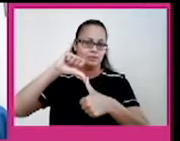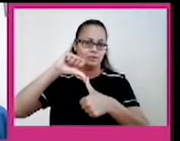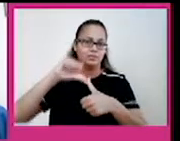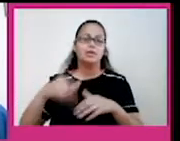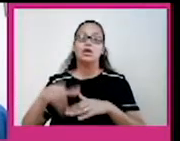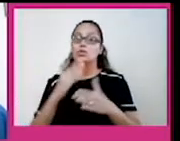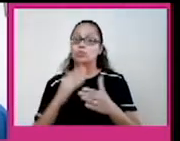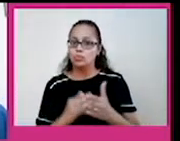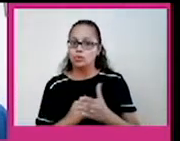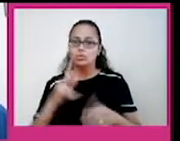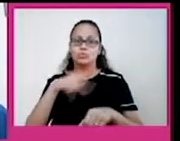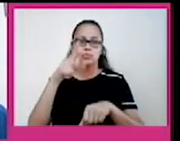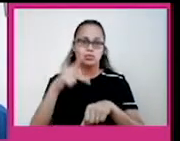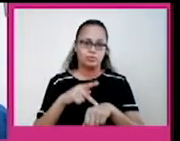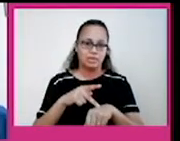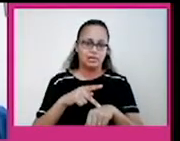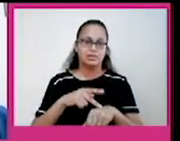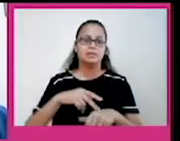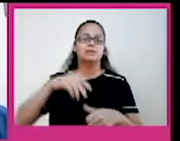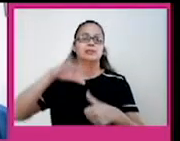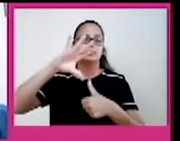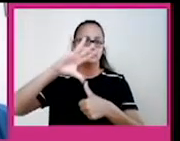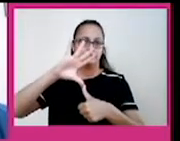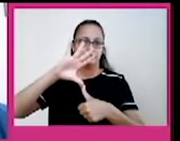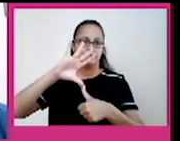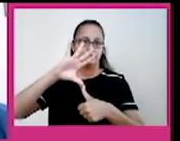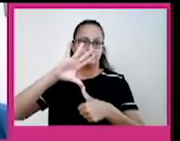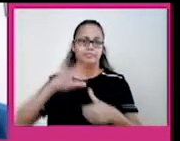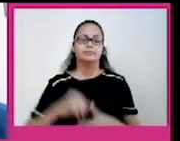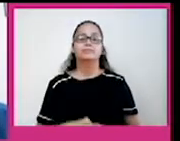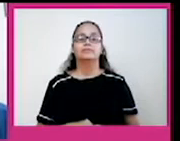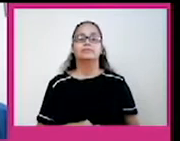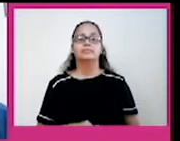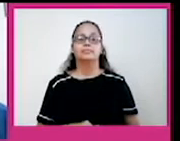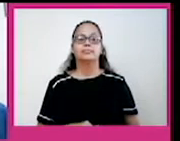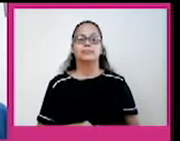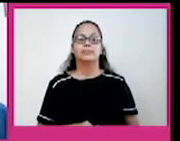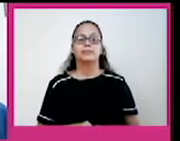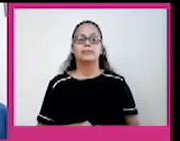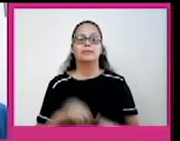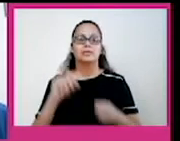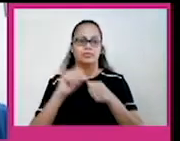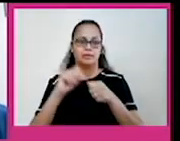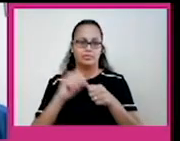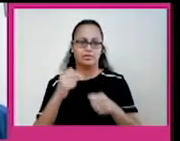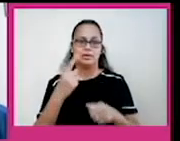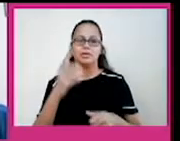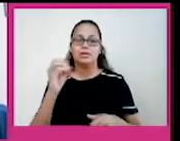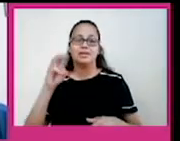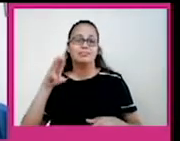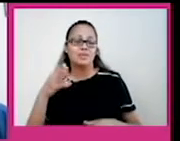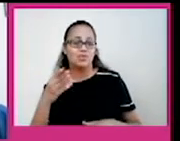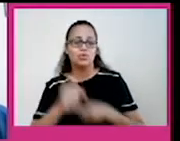todos os países da América do Sul nesse estudo, certo? Então a formação da América Central Continental ocorreu há aproximadamente 10 milhões de